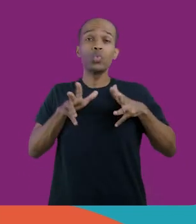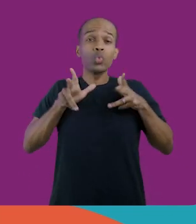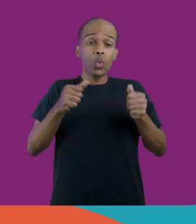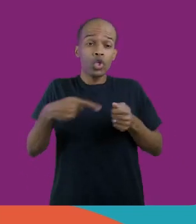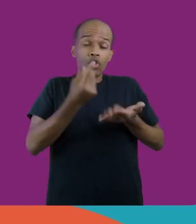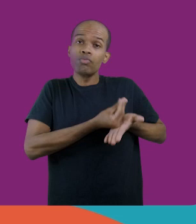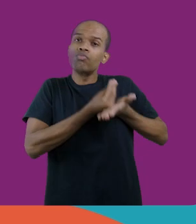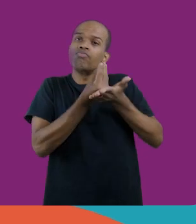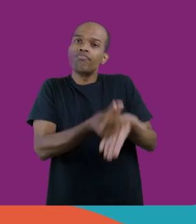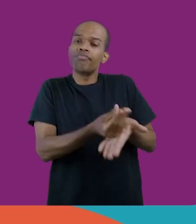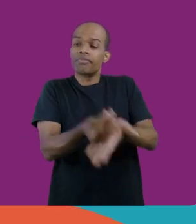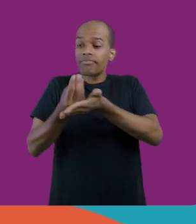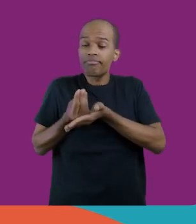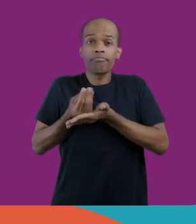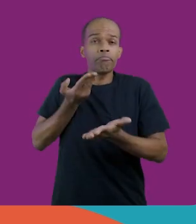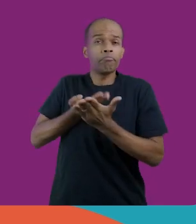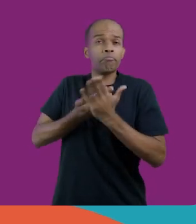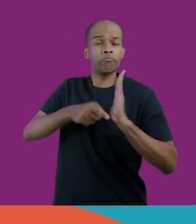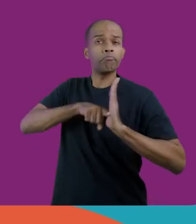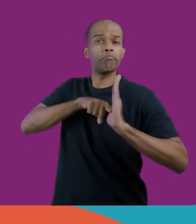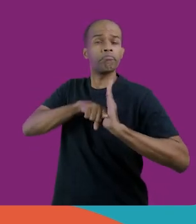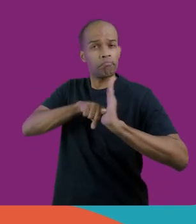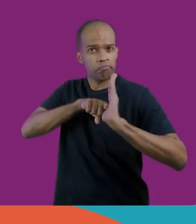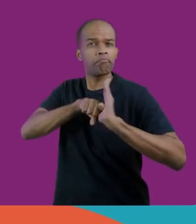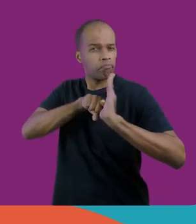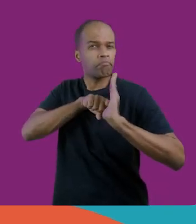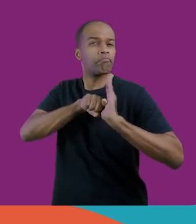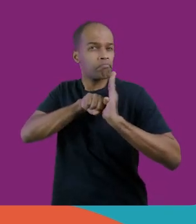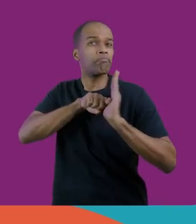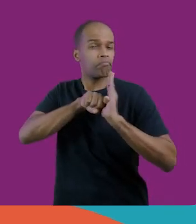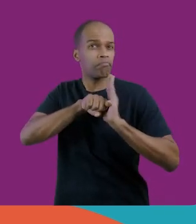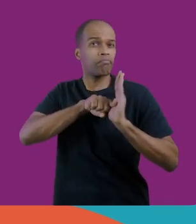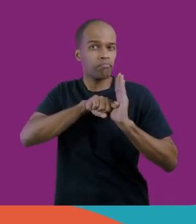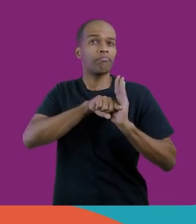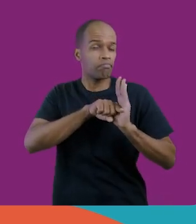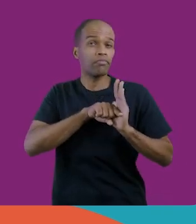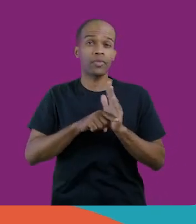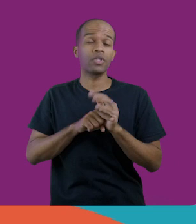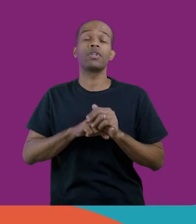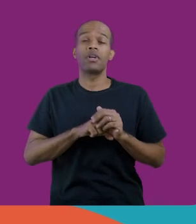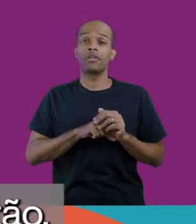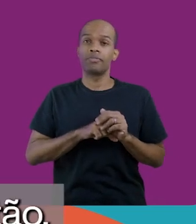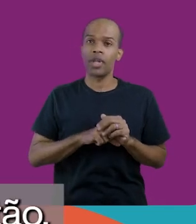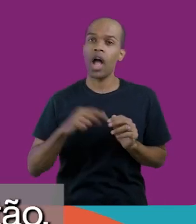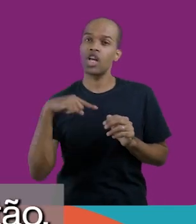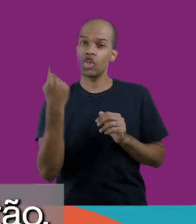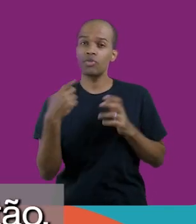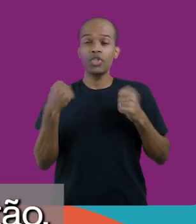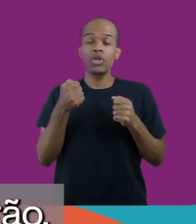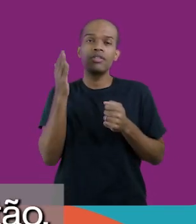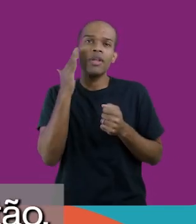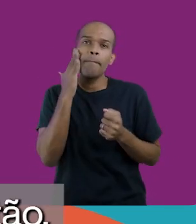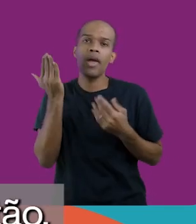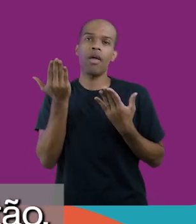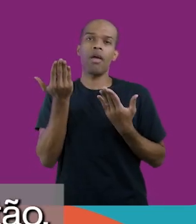trouxe para estudar, começamos a estudar, fazer um estudo extracurricular. A gente teve que lidar